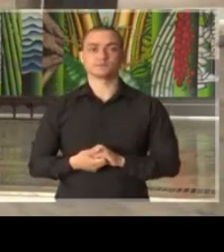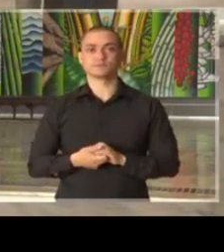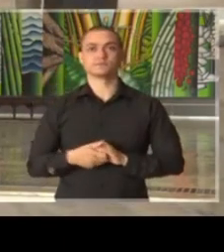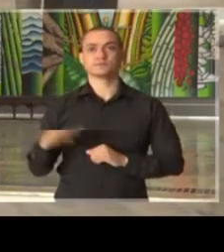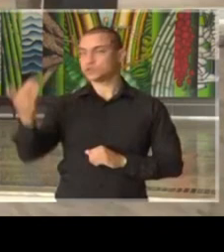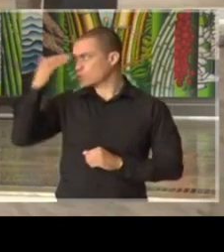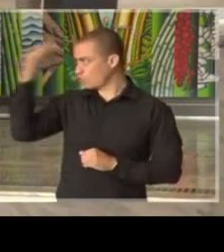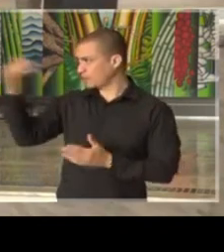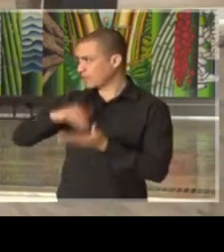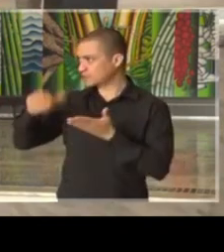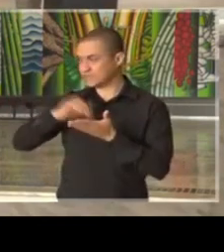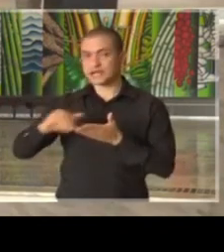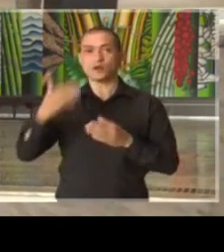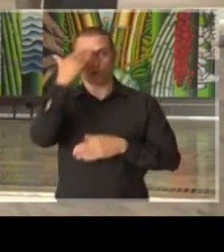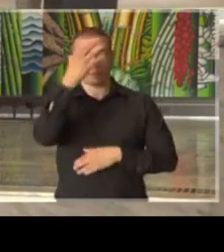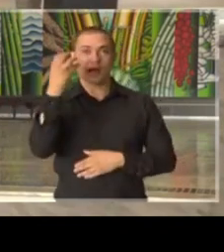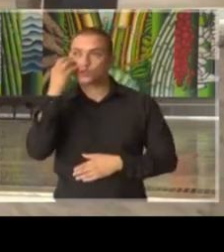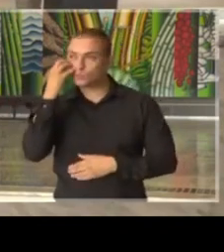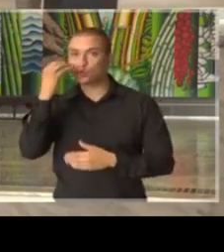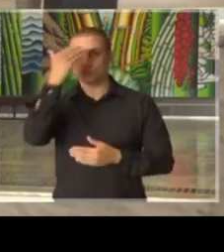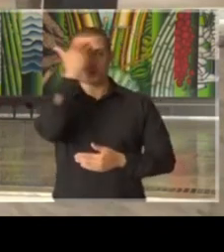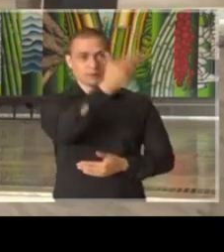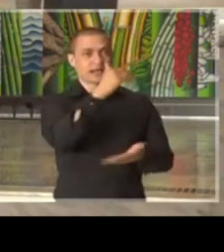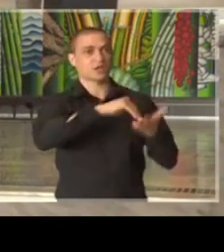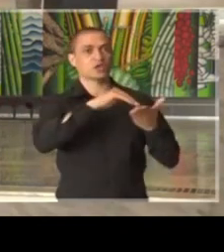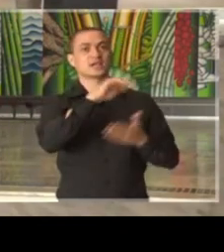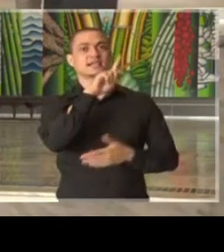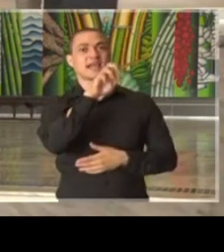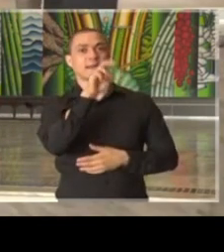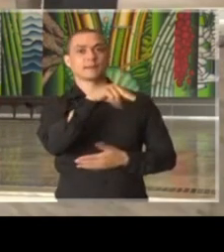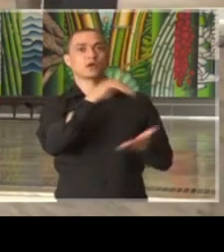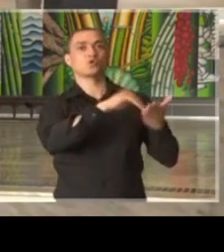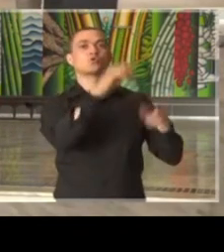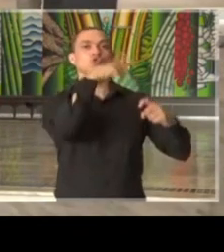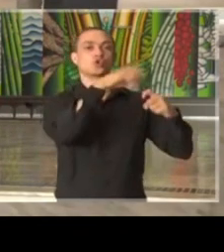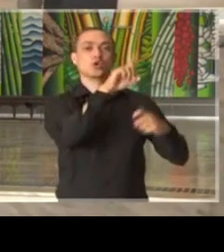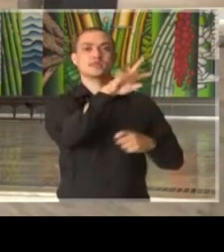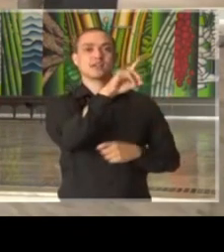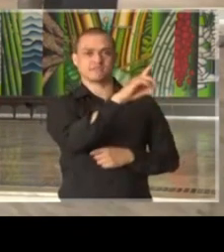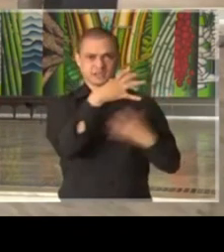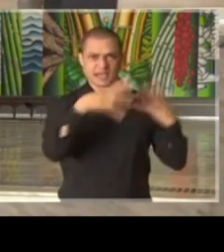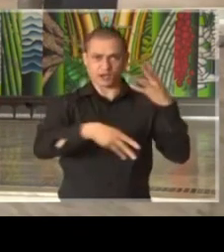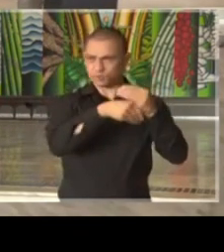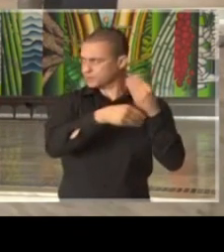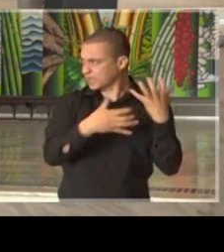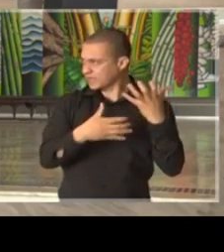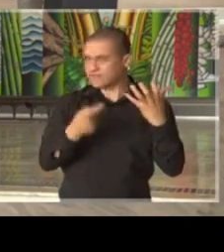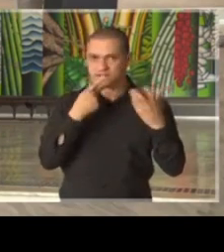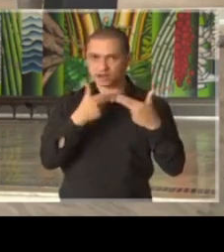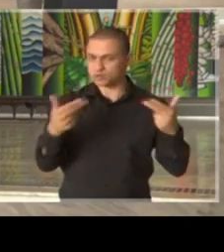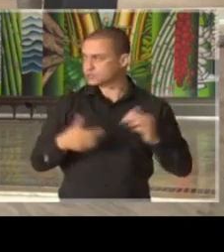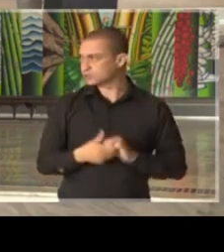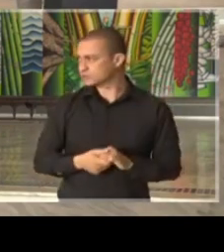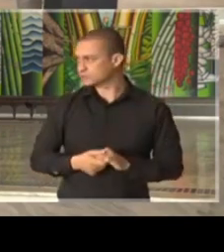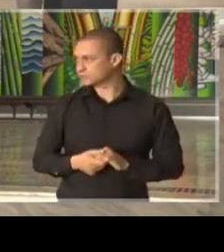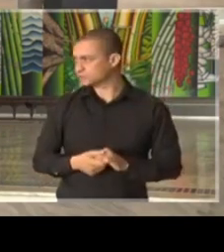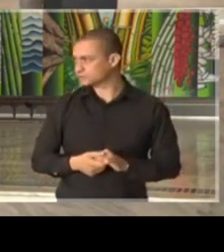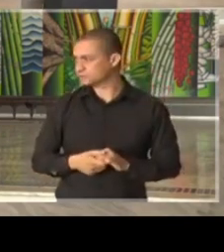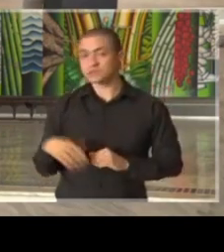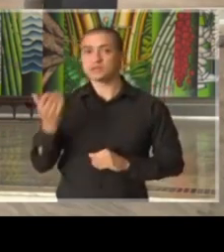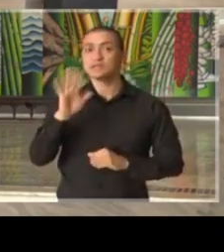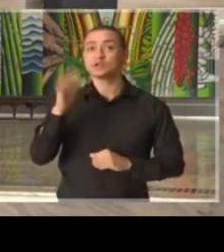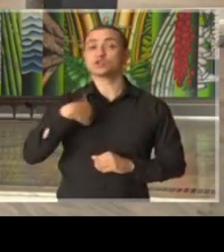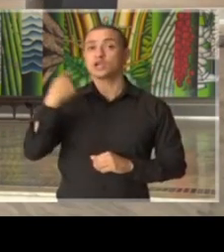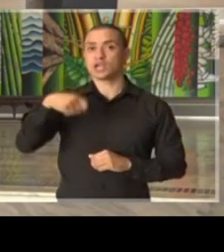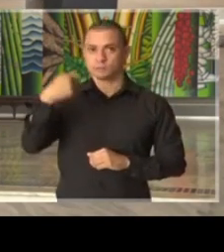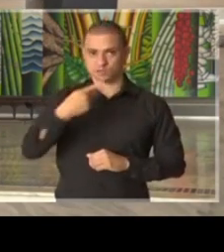Obrigado, secretário. Obrigado, Bruno Covas. Obrigado, José Henrique Guerma. Obrigado, doutor Davi. O doutor Davi ainda quer fazer uma observação? Doutor Davi, por favor. Eu preciso